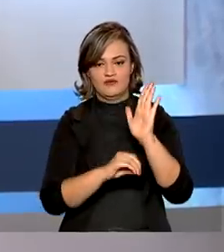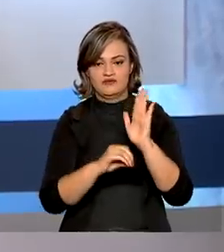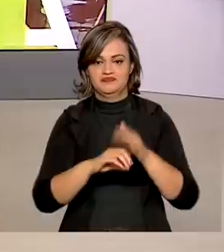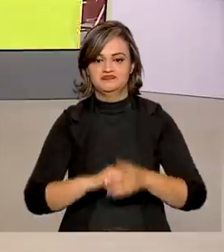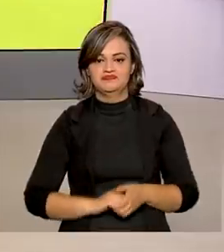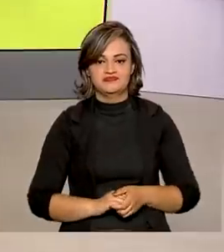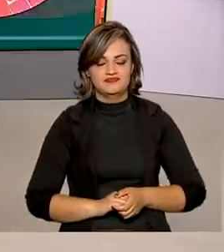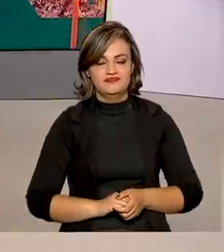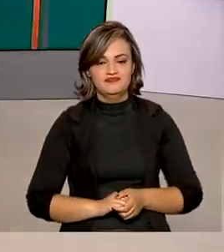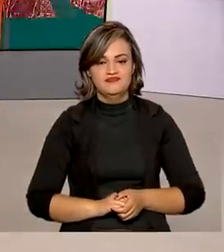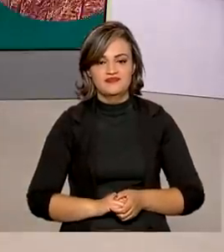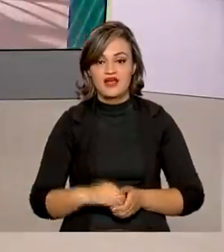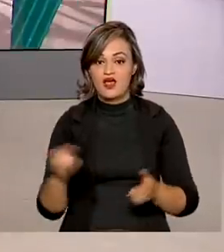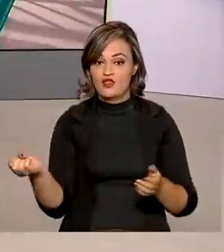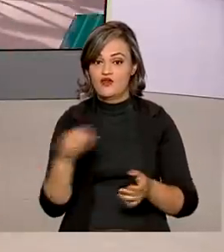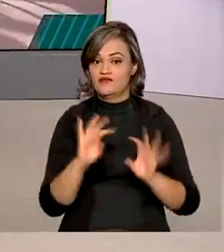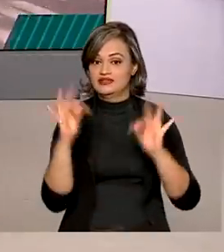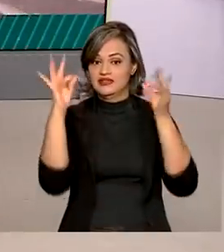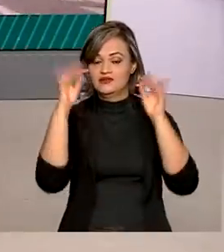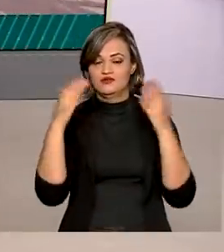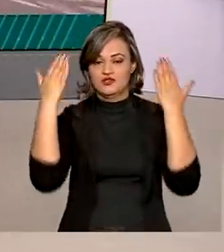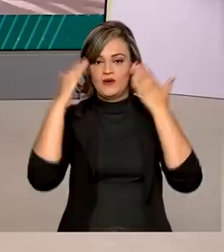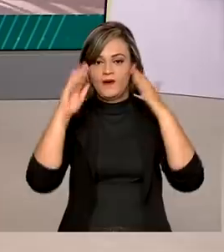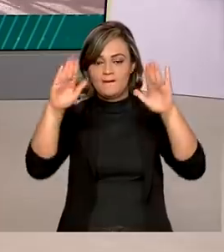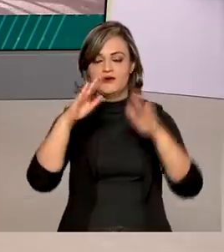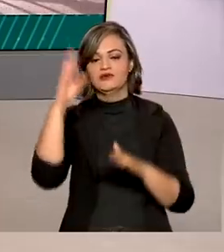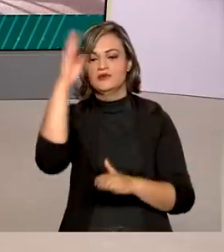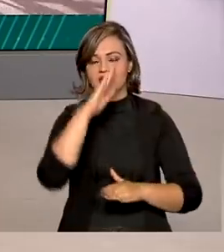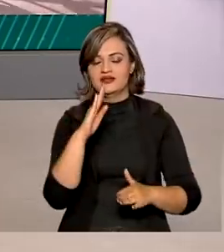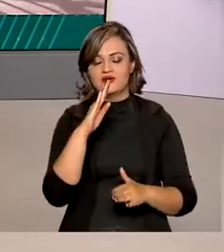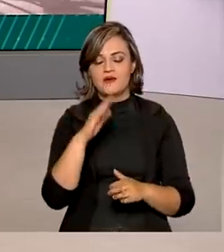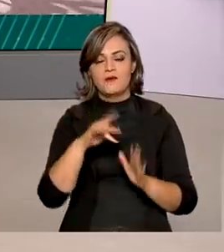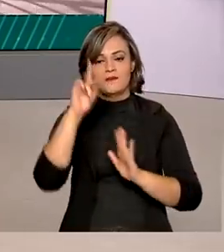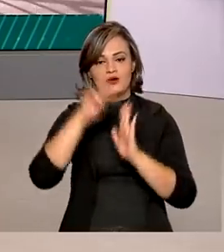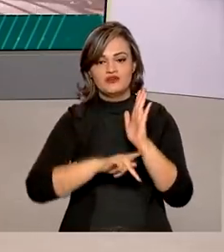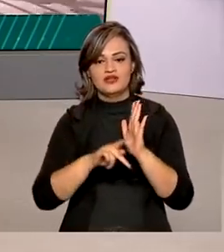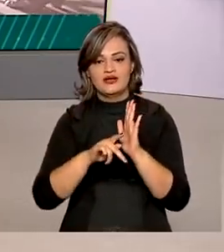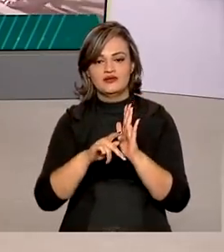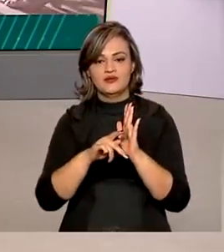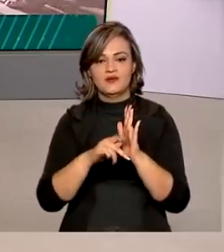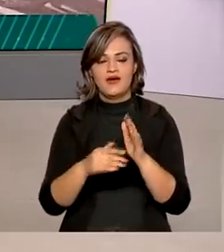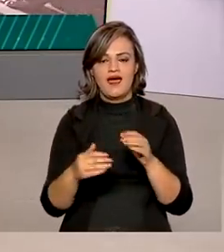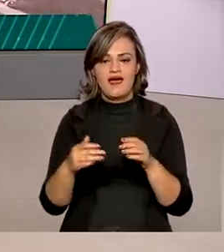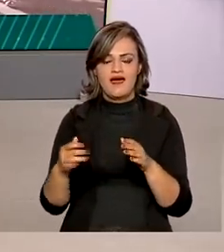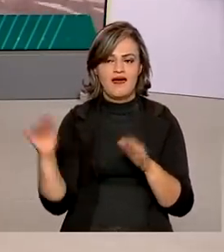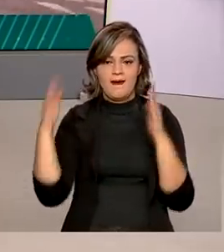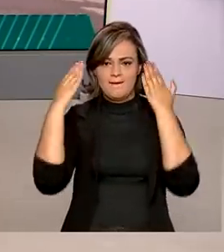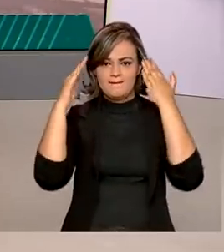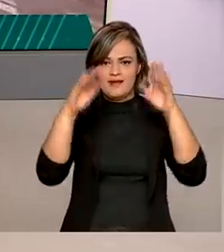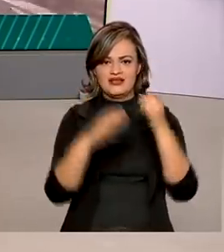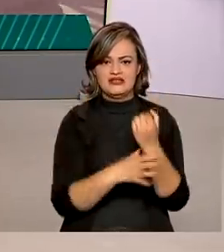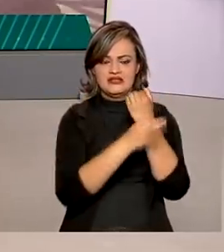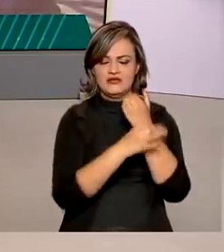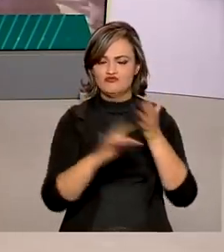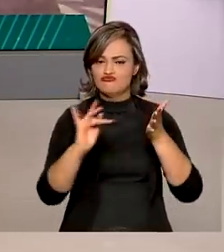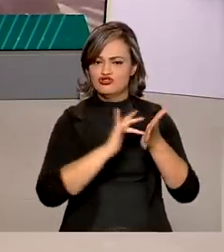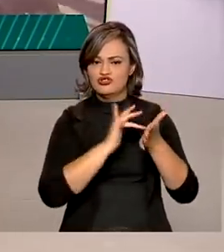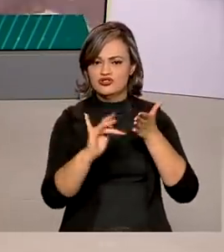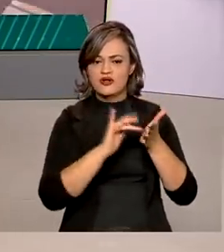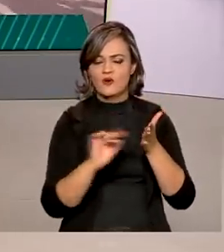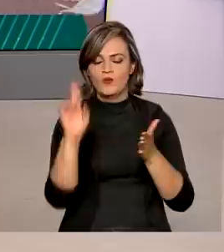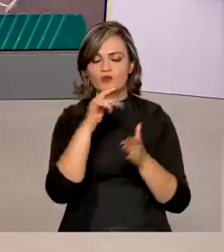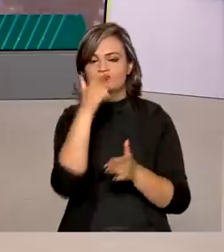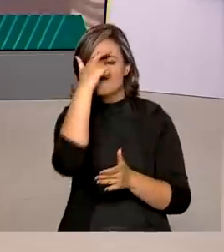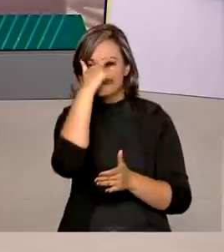União. Novas tecnologias nos aeroportos brasileiros, o projeto Embarque Mais Seguro 100% Digital, com o uso de